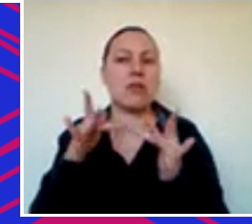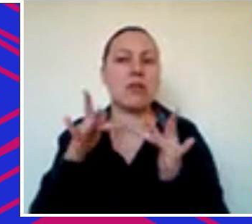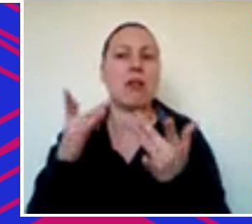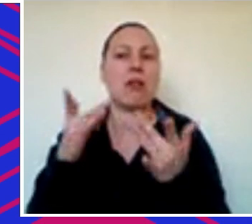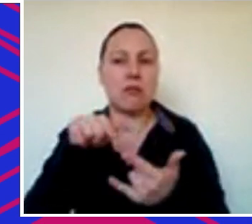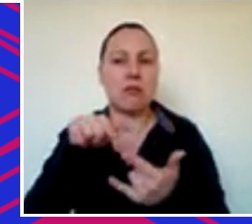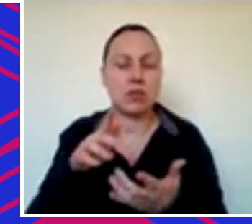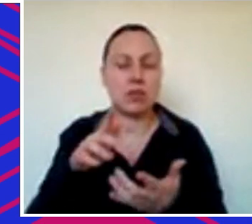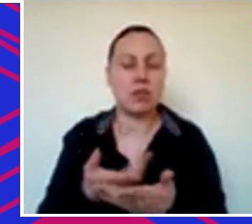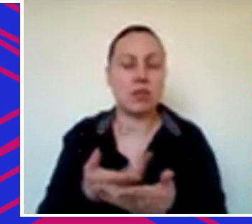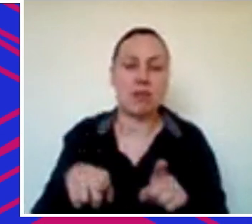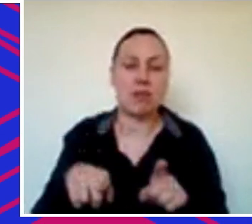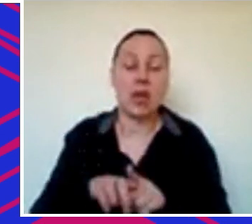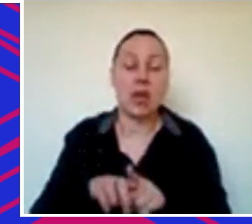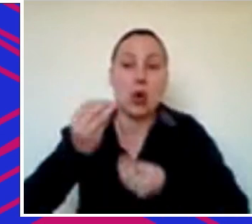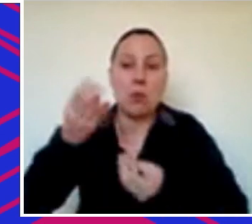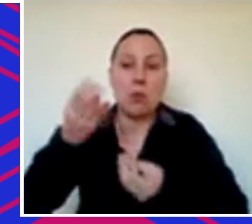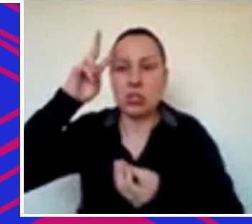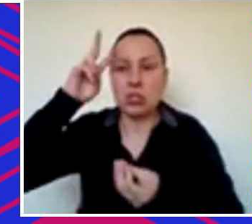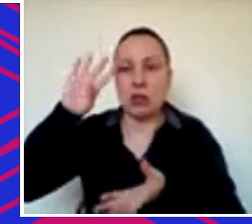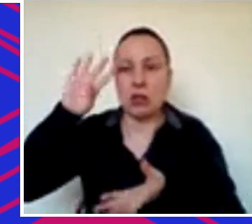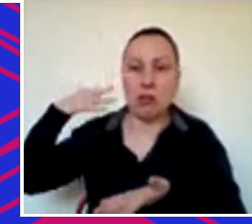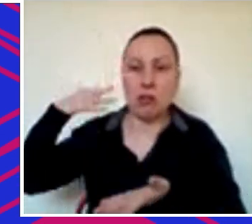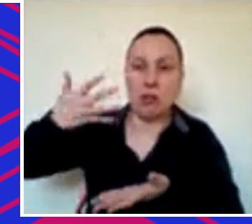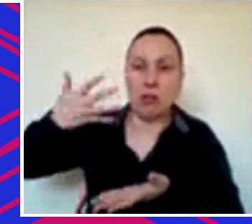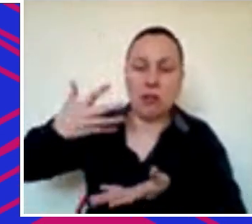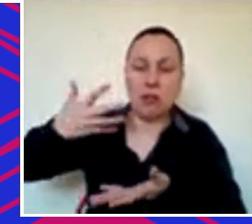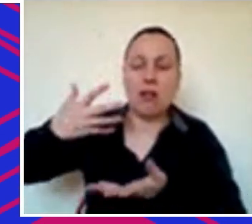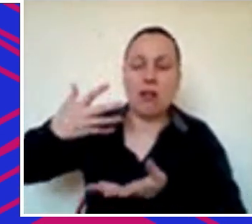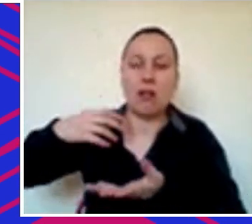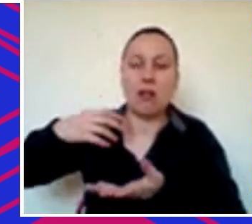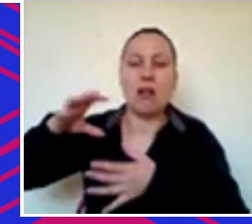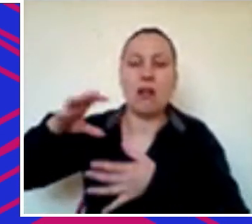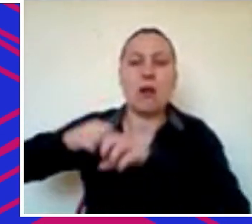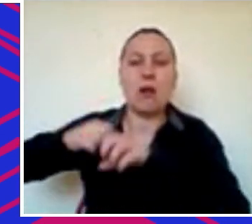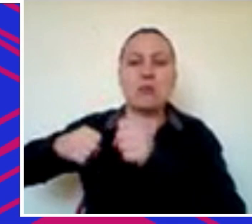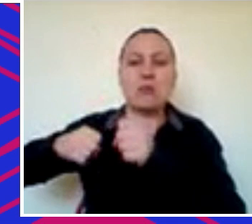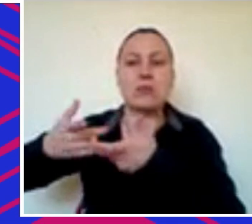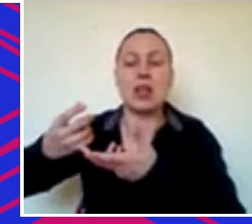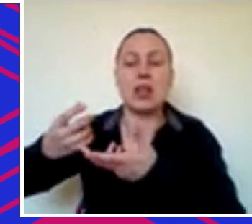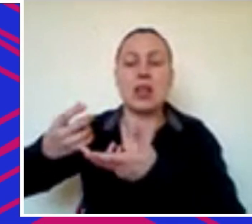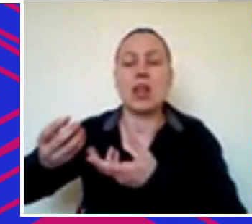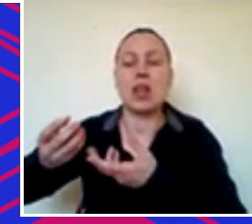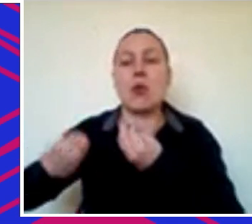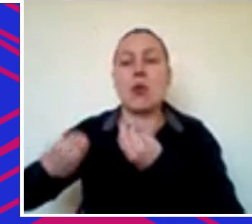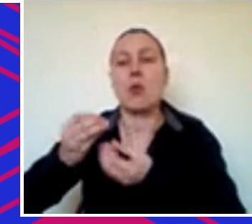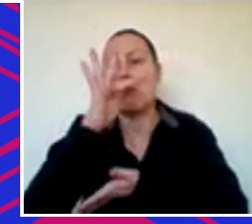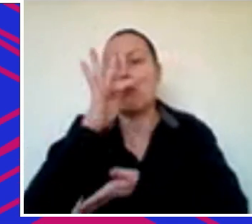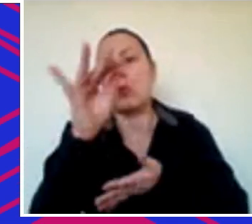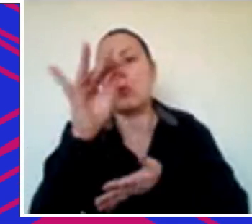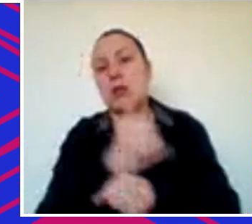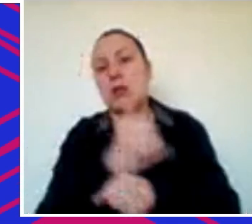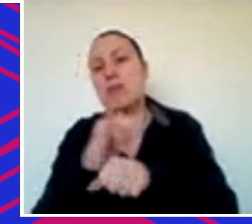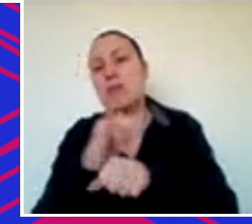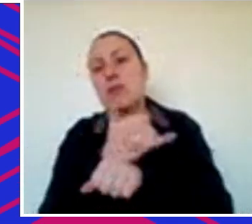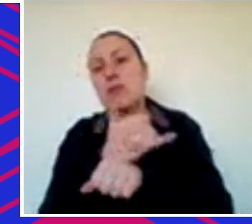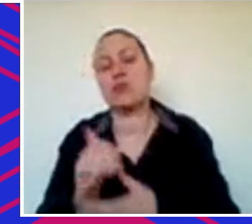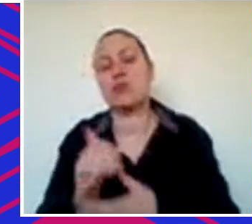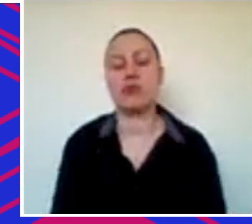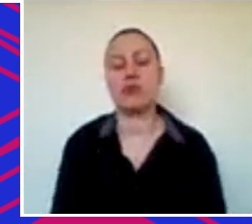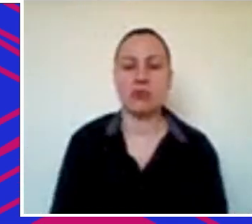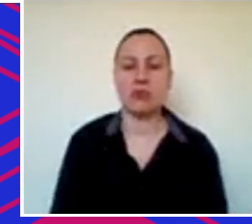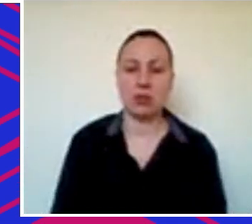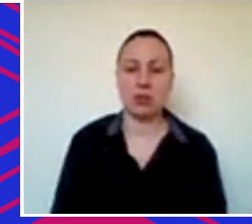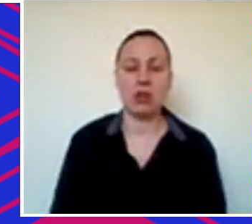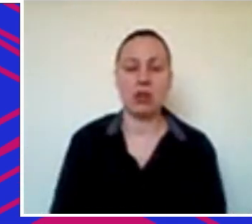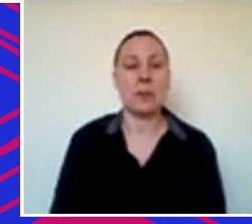captação também, como foi o histórico de captação de vocês e quais os planos para o futuro? Então, primeiro, acho que a